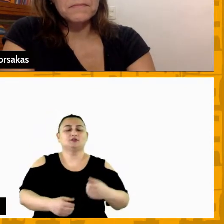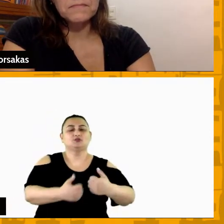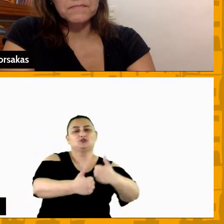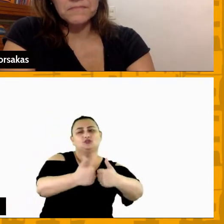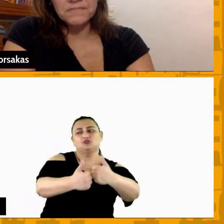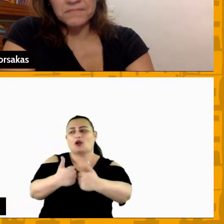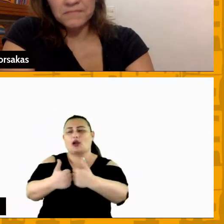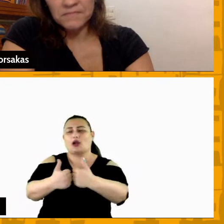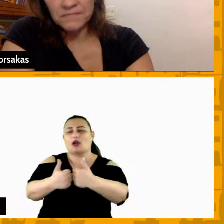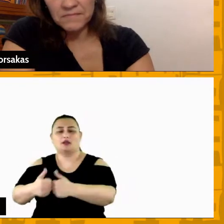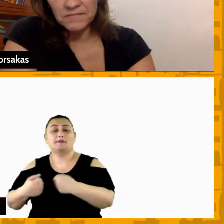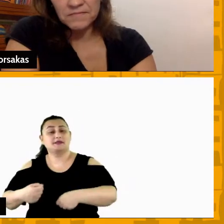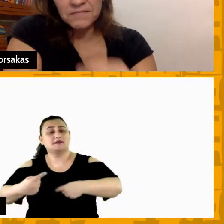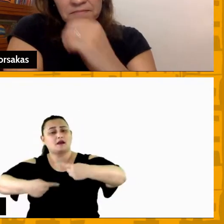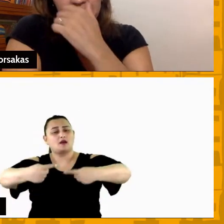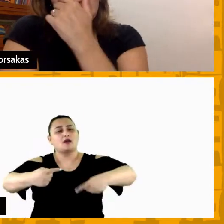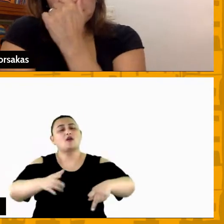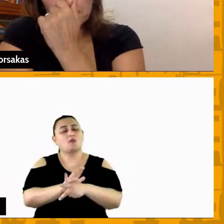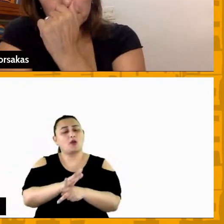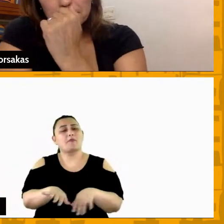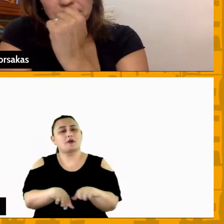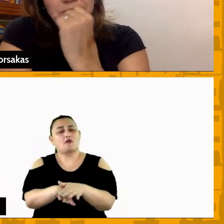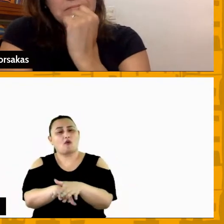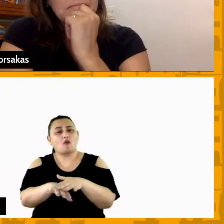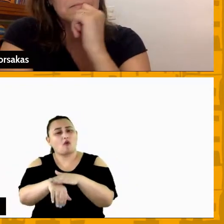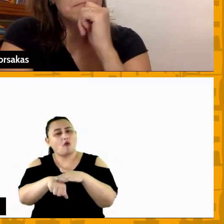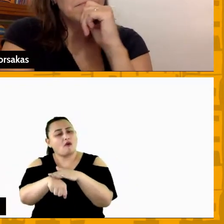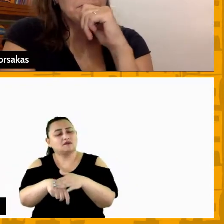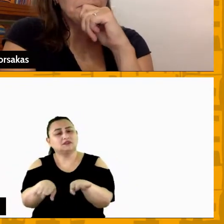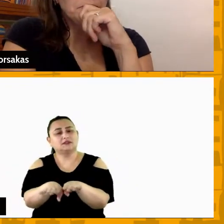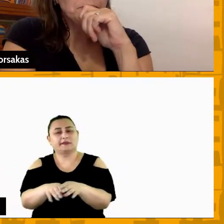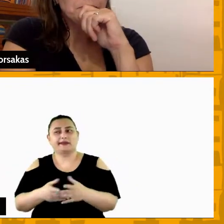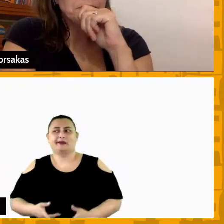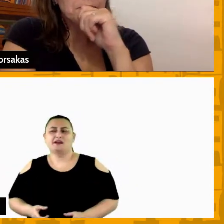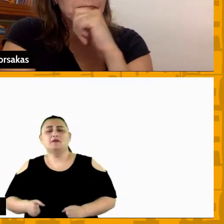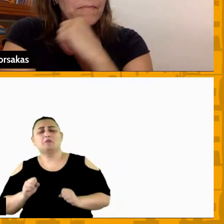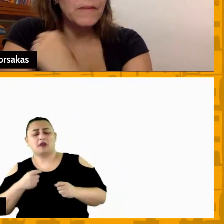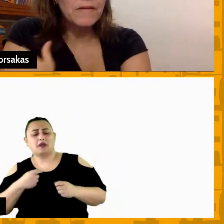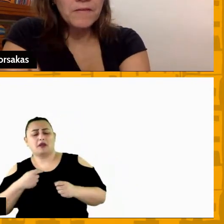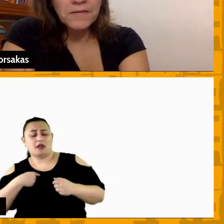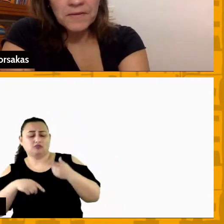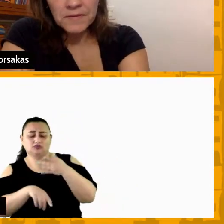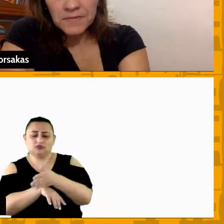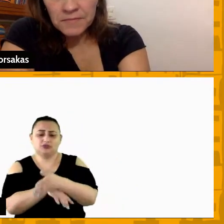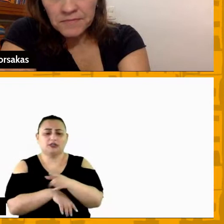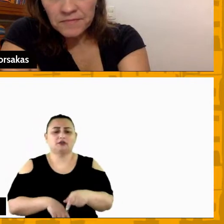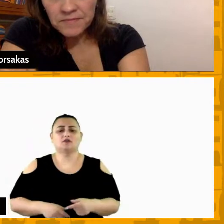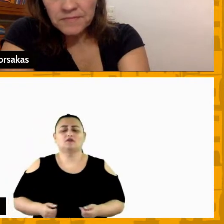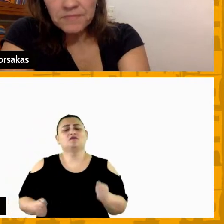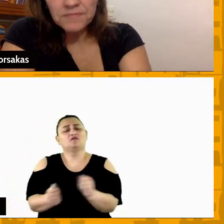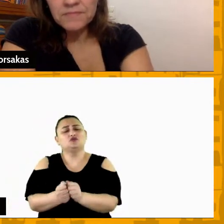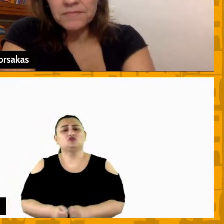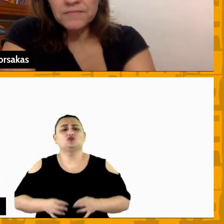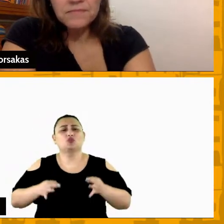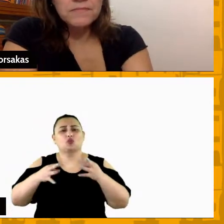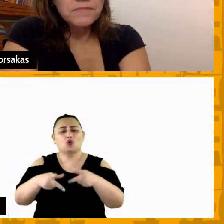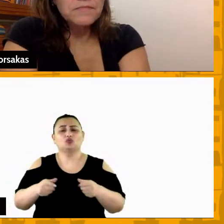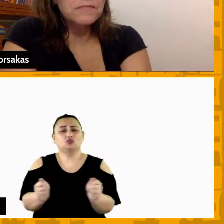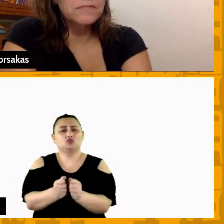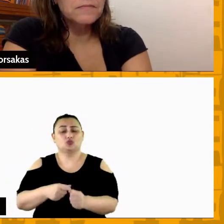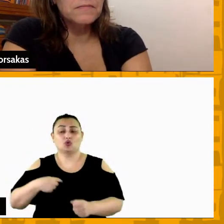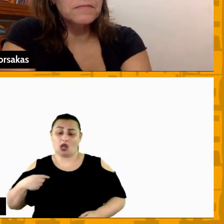por exemplo se eu chegar eu estou jogando se eu falar assim pô vamos vamos todo mundo fechar o rebote naturalmente eu estou me